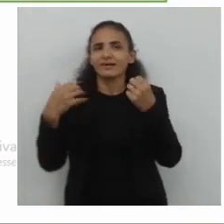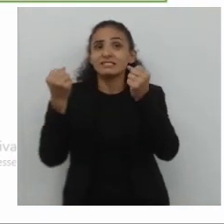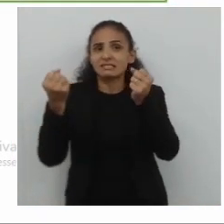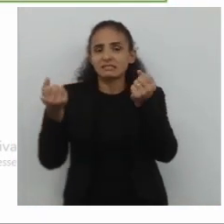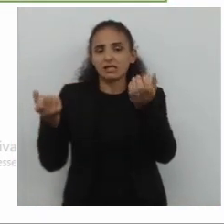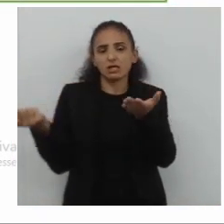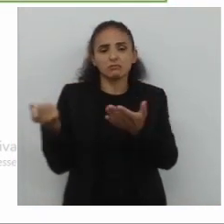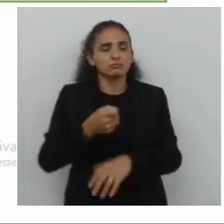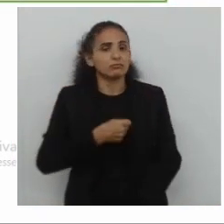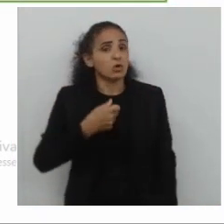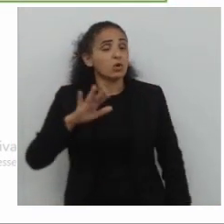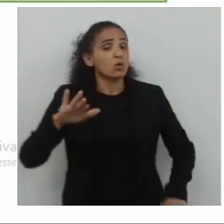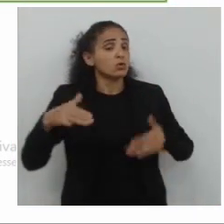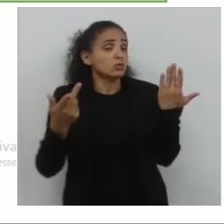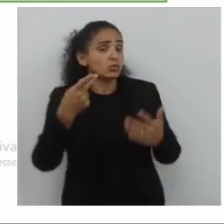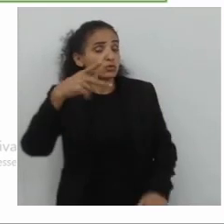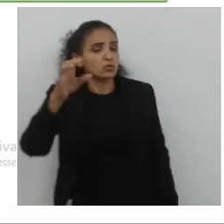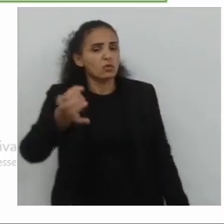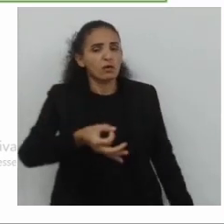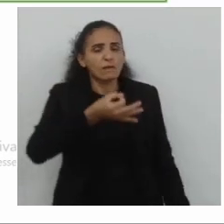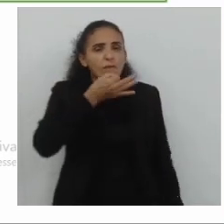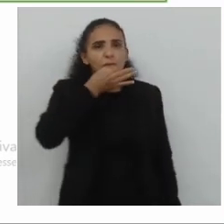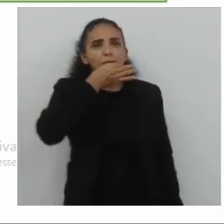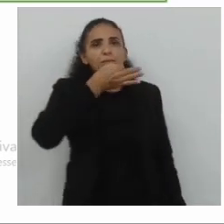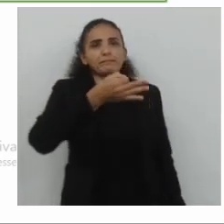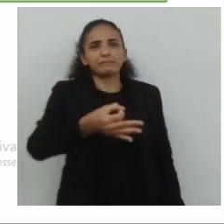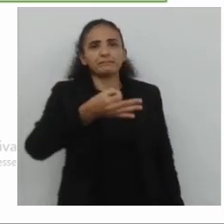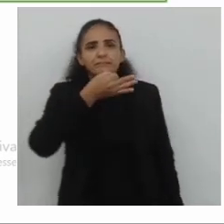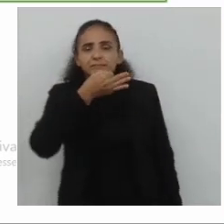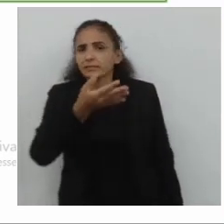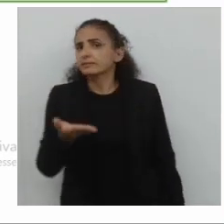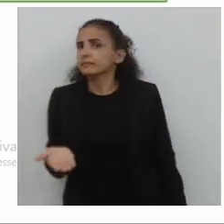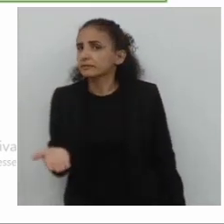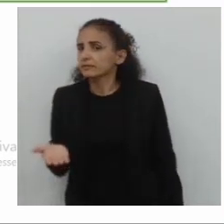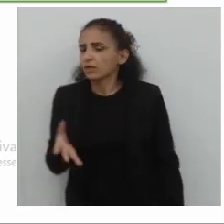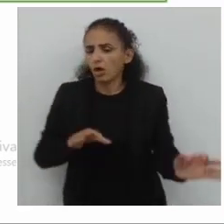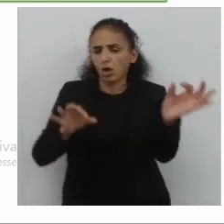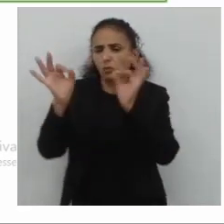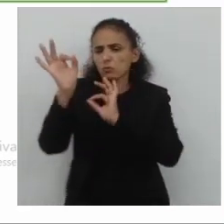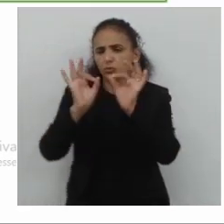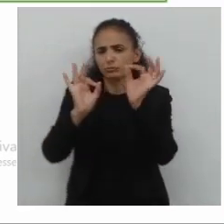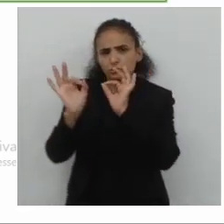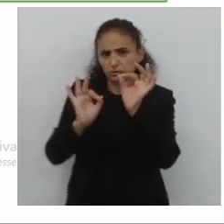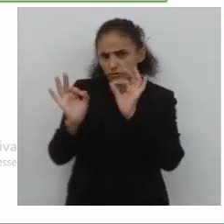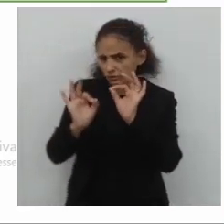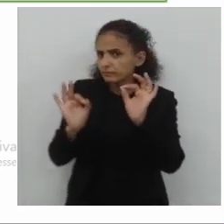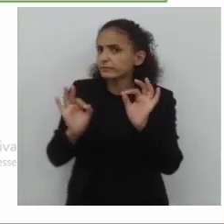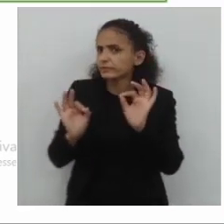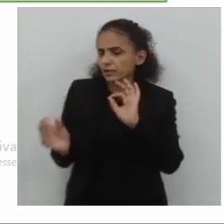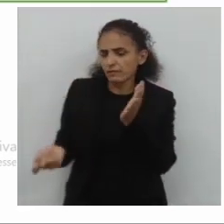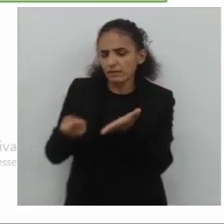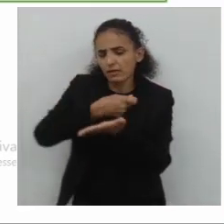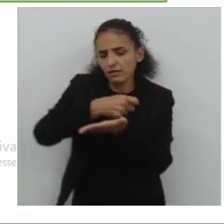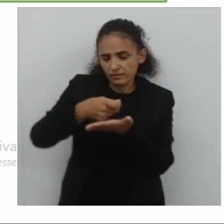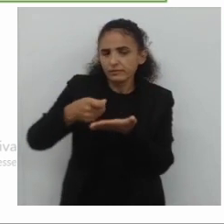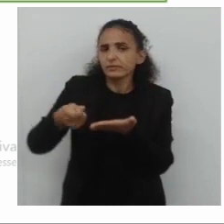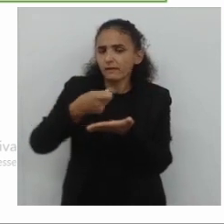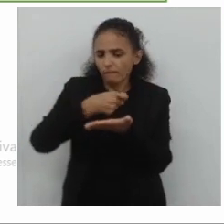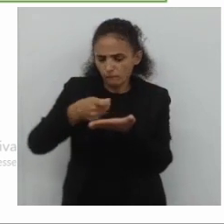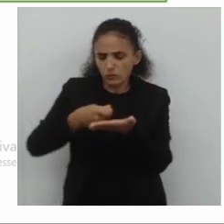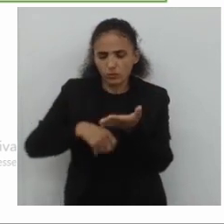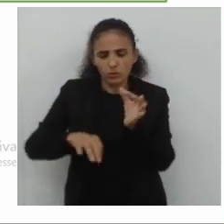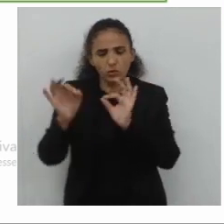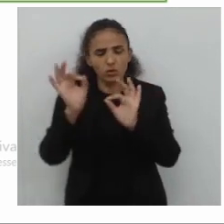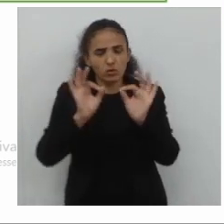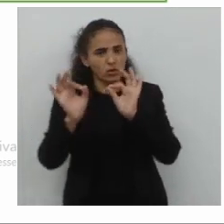aceitabilidade. Olha aí. Isso tem muito a ver com a coerência. Os fatos e opiniões presentes, devem